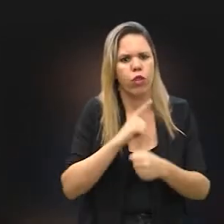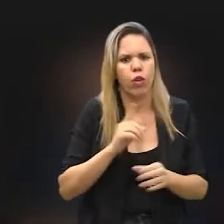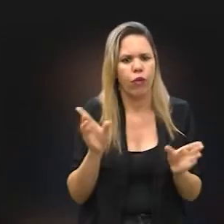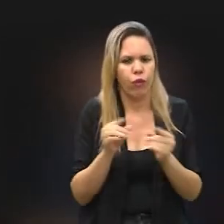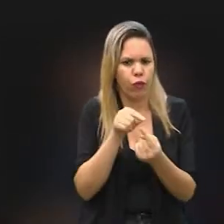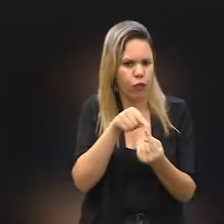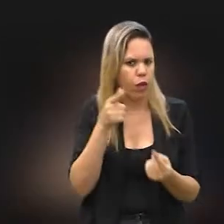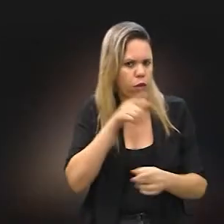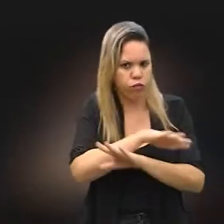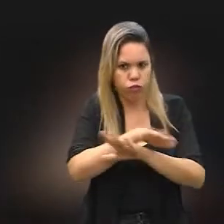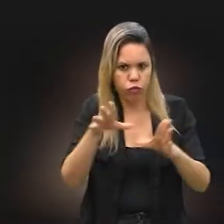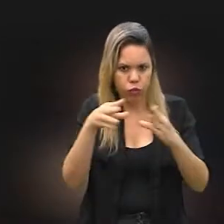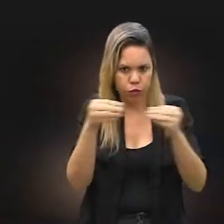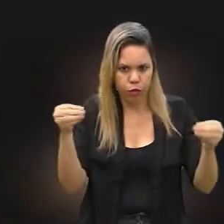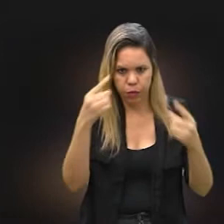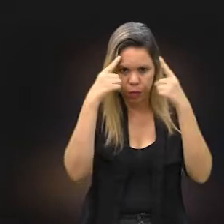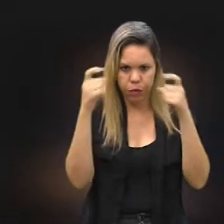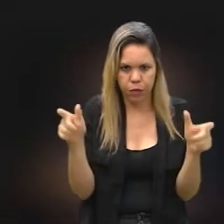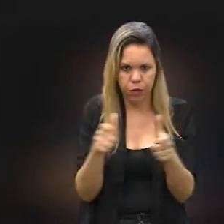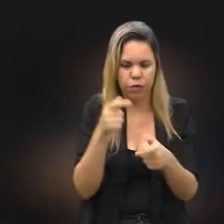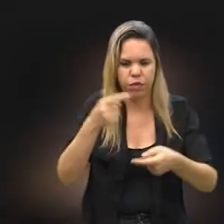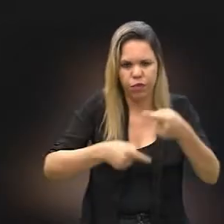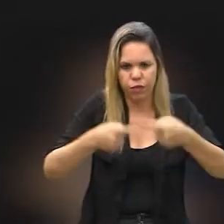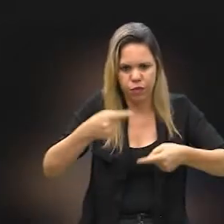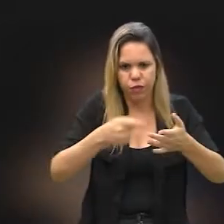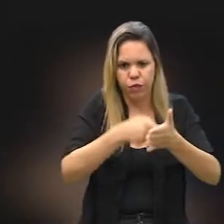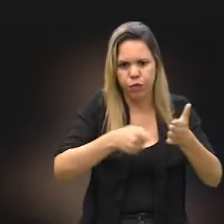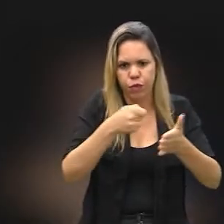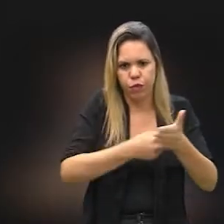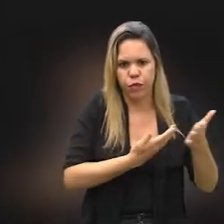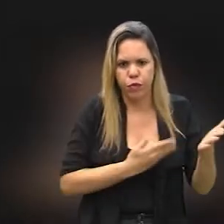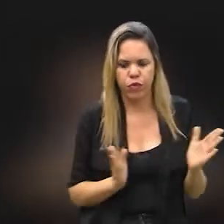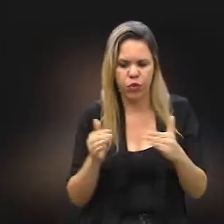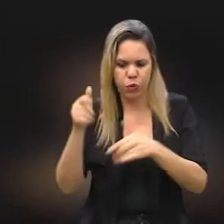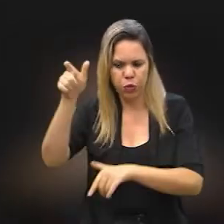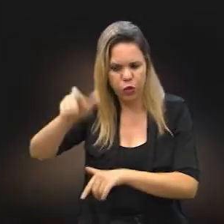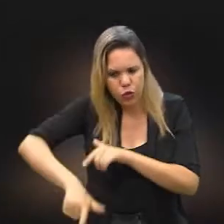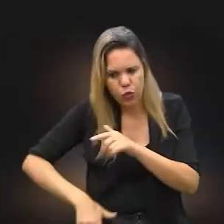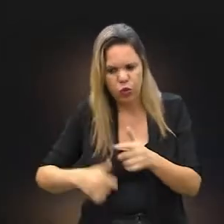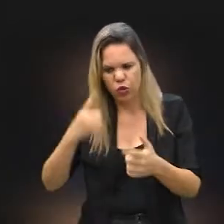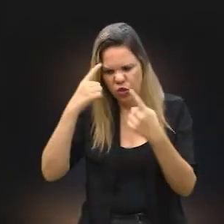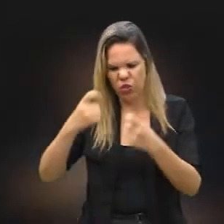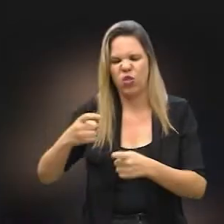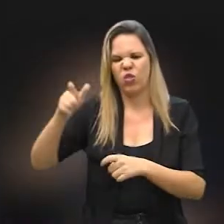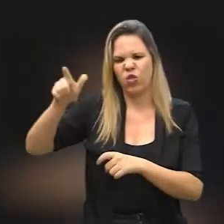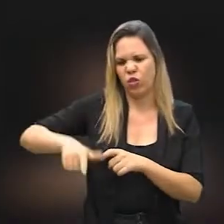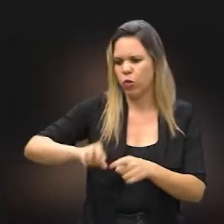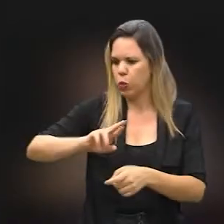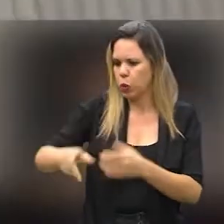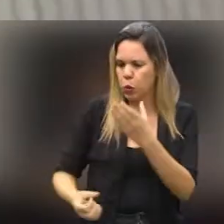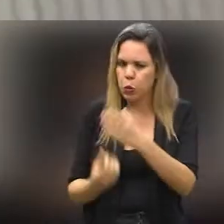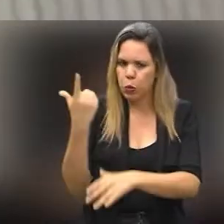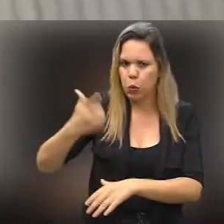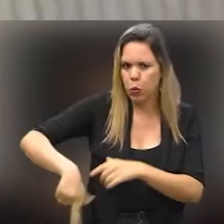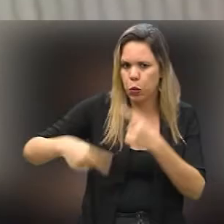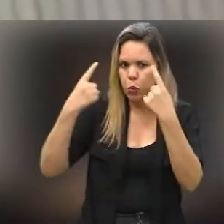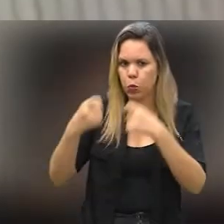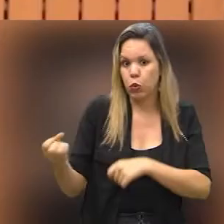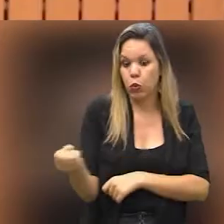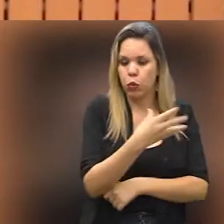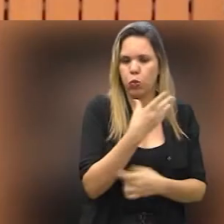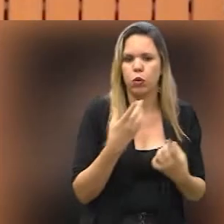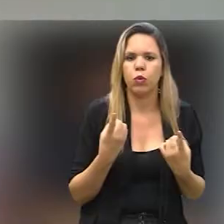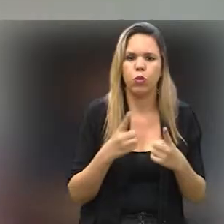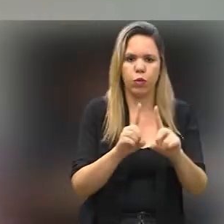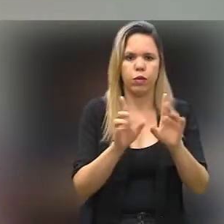que tem a finalidade de acabar com a violência, ainda são poucas as políticas voltadas para o agressor não cometer violência em um novo